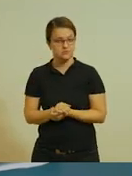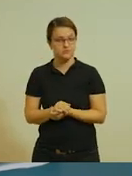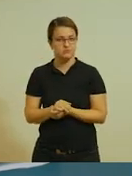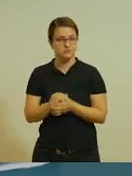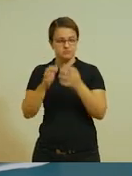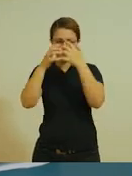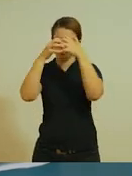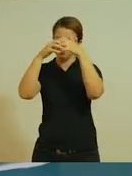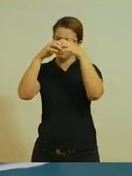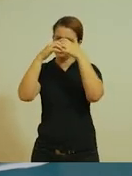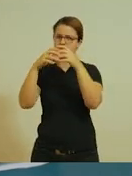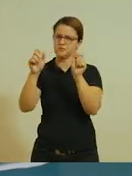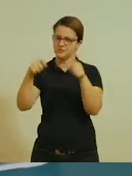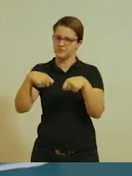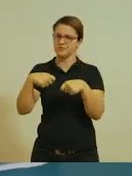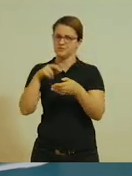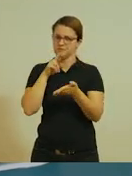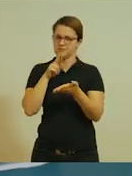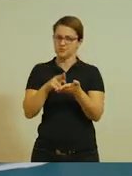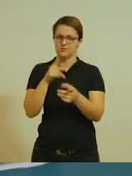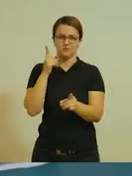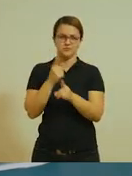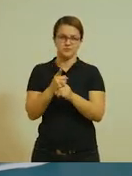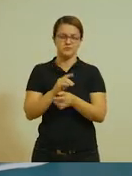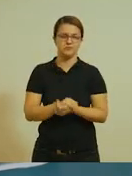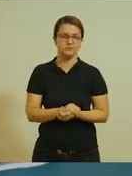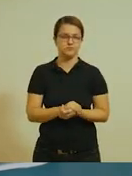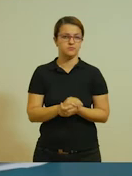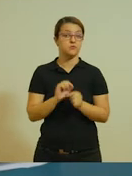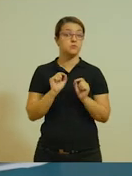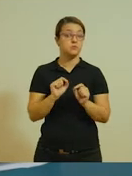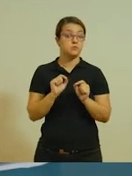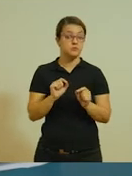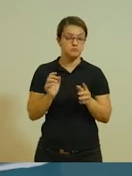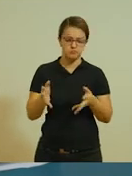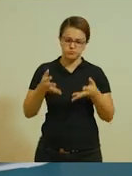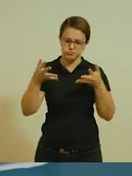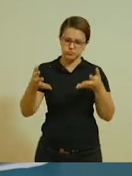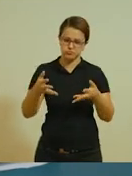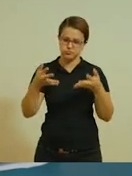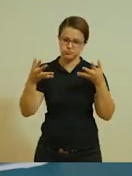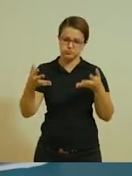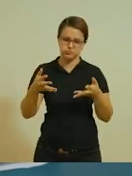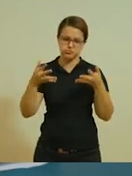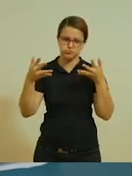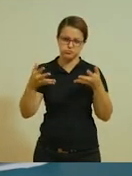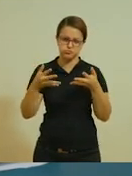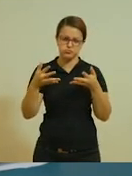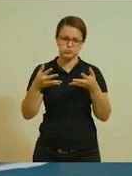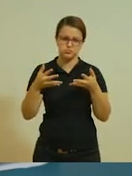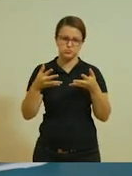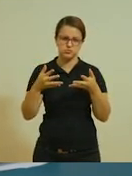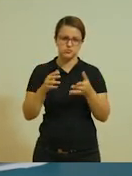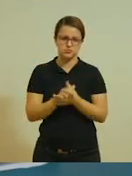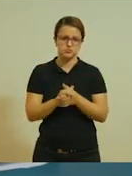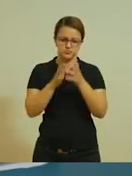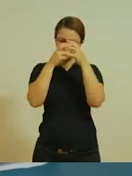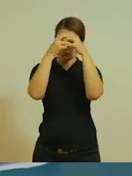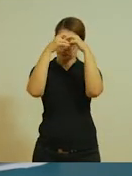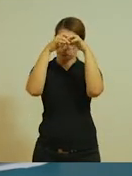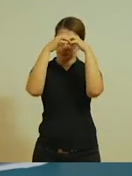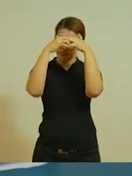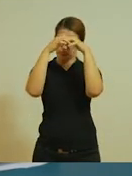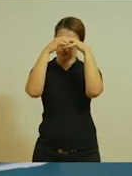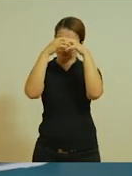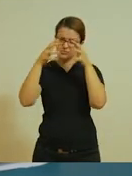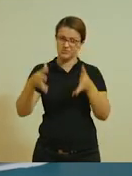resolver. Sem precisar fazer a conta. Com isso, você vai estar treinando o seu cérebro para resolver esse tipo de problema sem